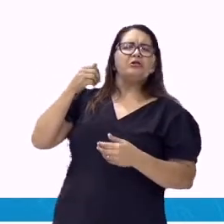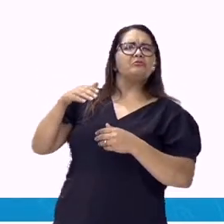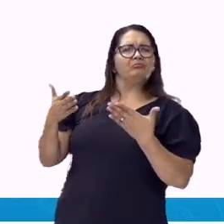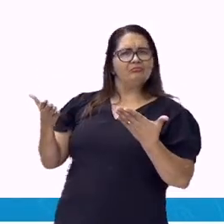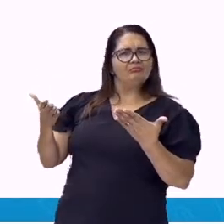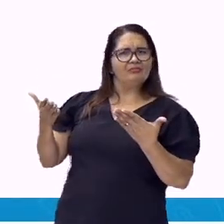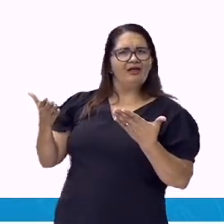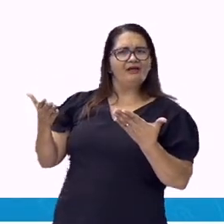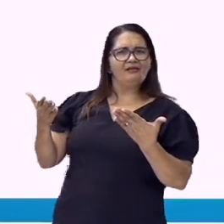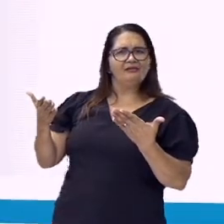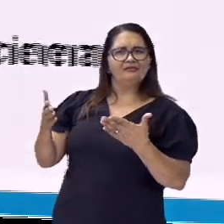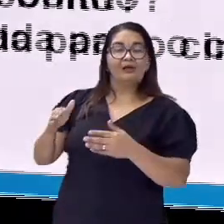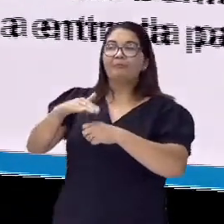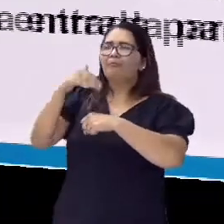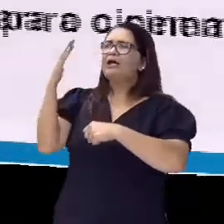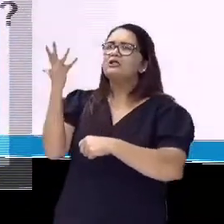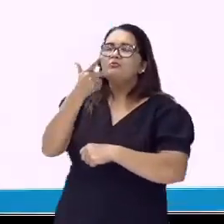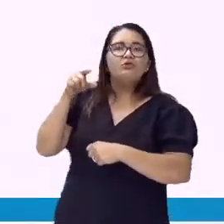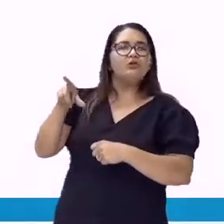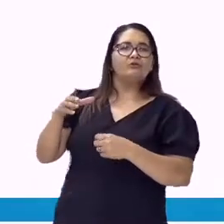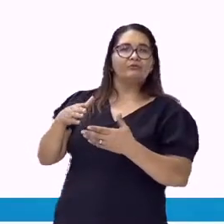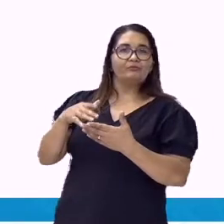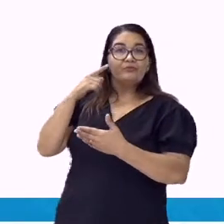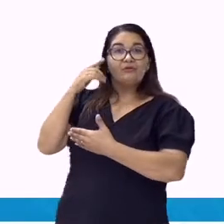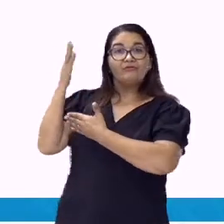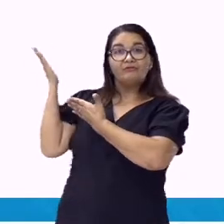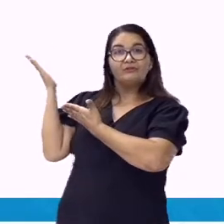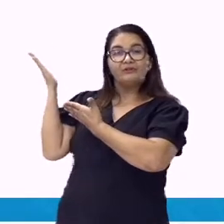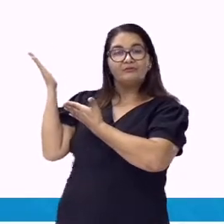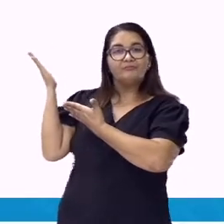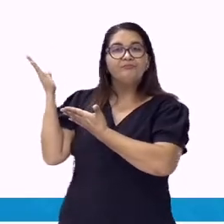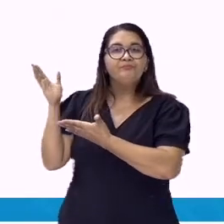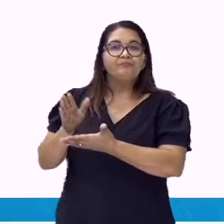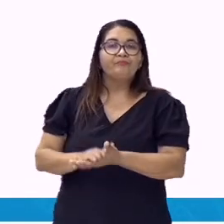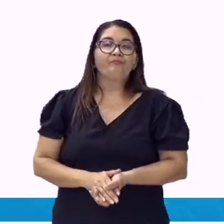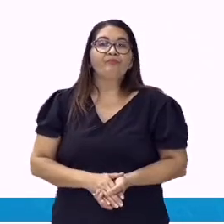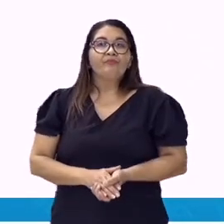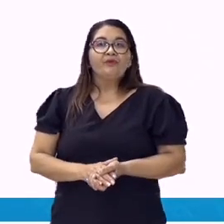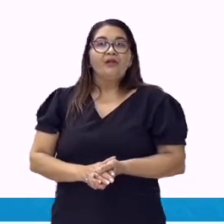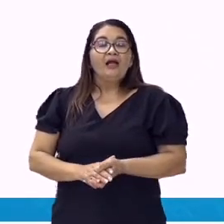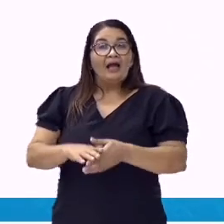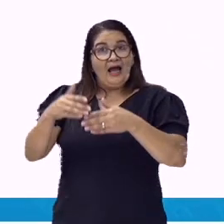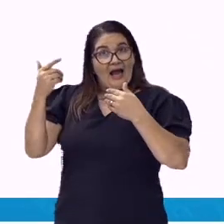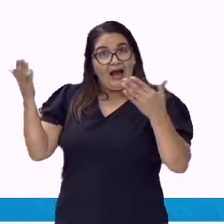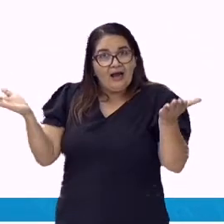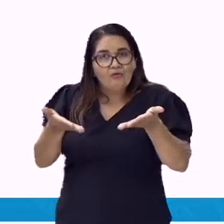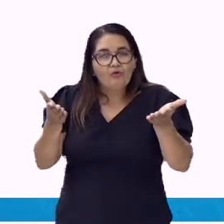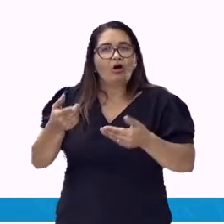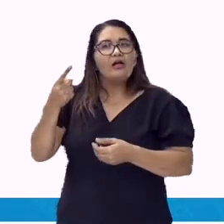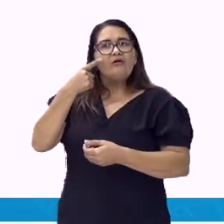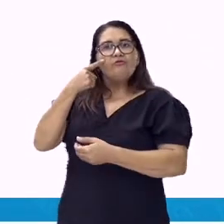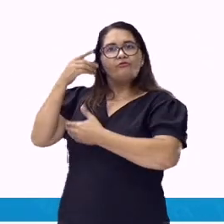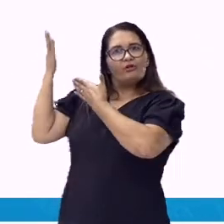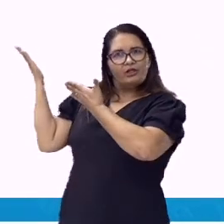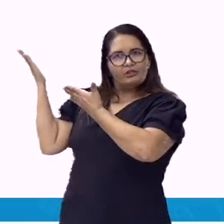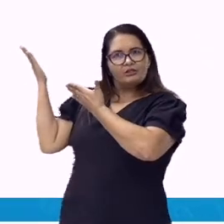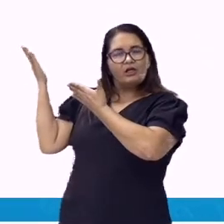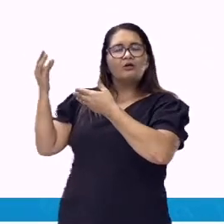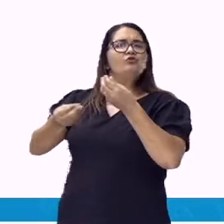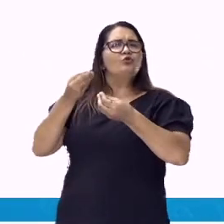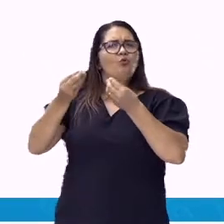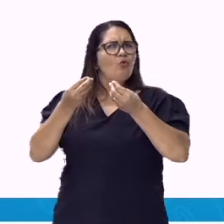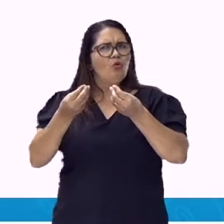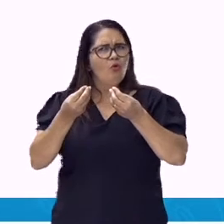Mudar? Ai, desculpa. Vamos mudar? Vejamos agora o emprego do